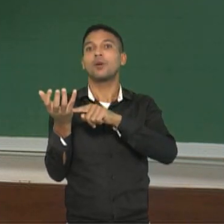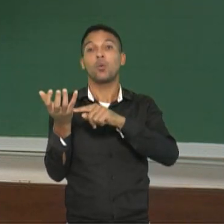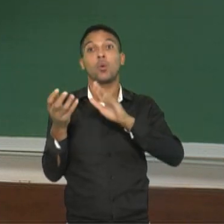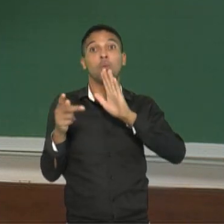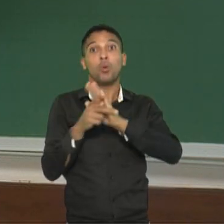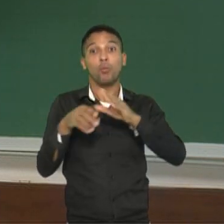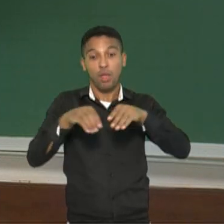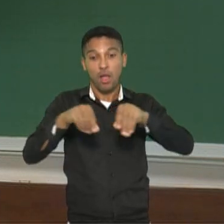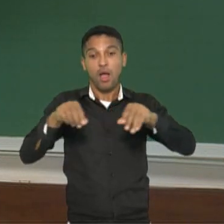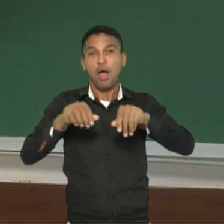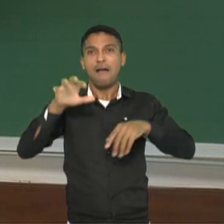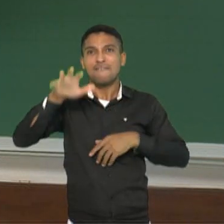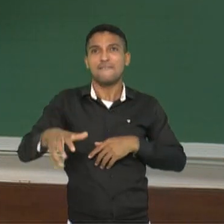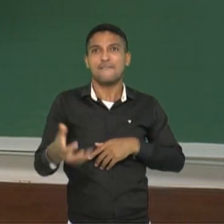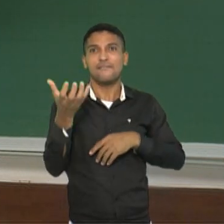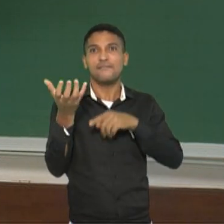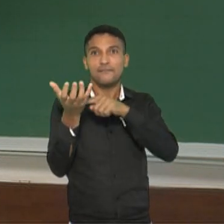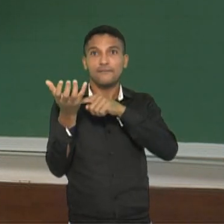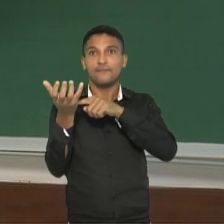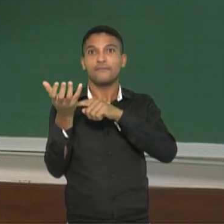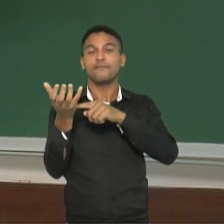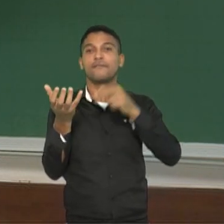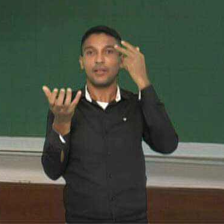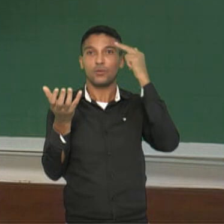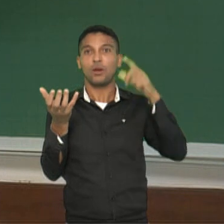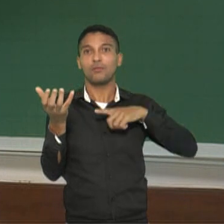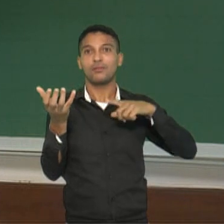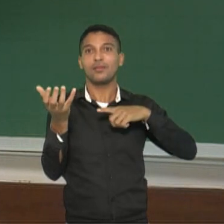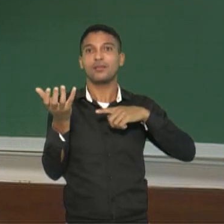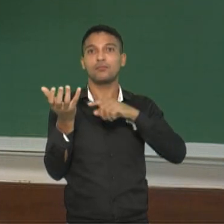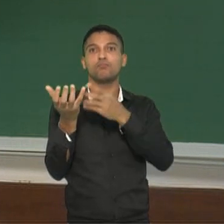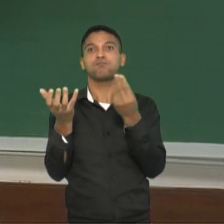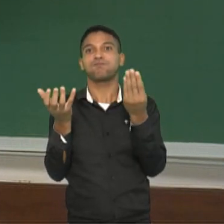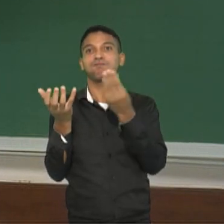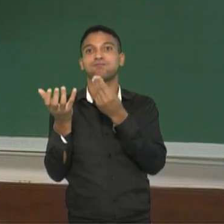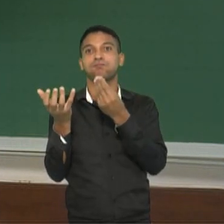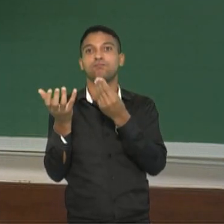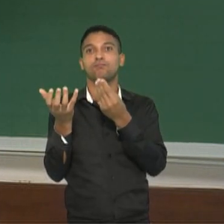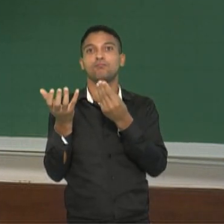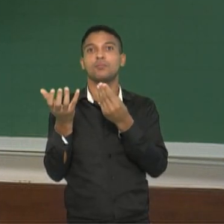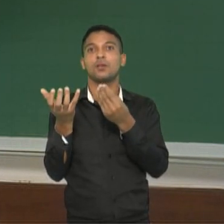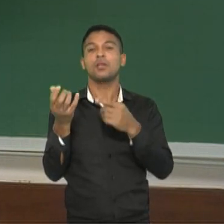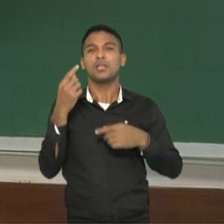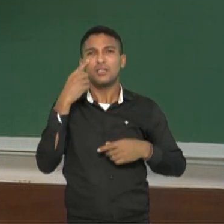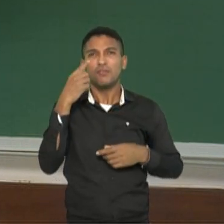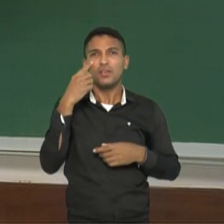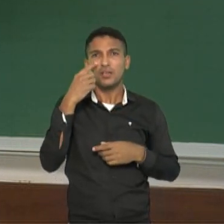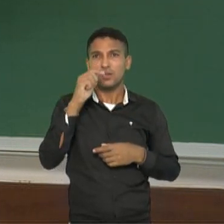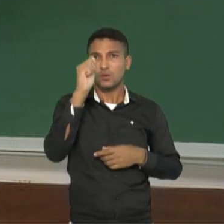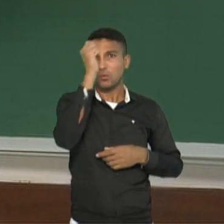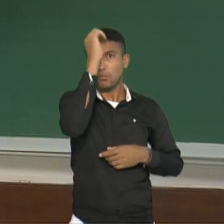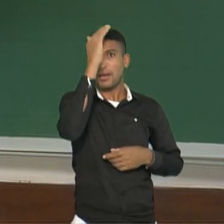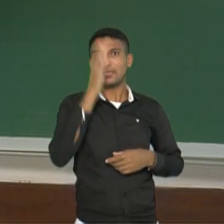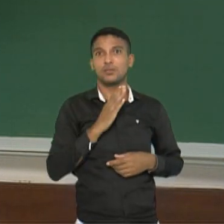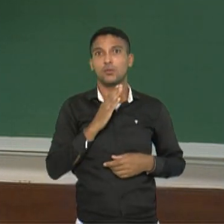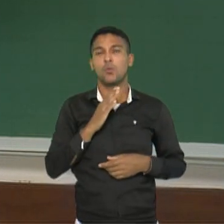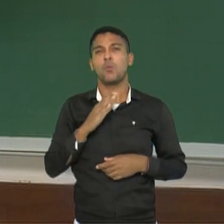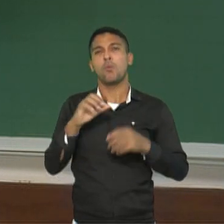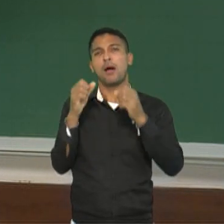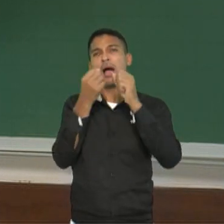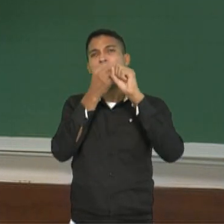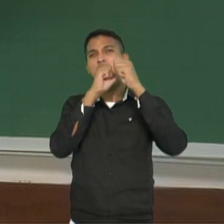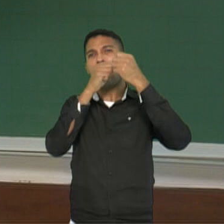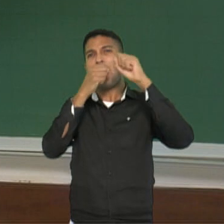importante para o país. E nós já sabemos, né? O Brasil, com esse território tão grande e principalmente com a condição